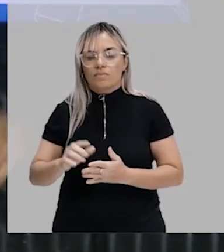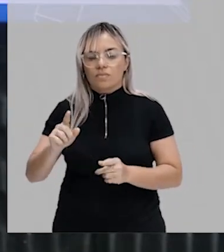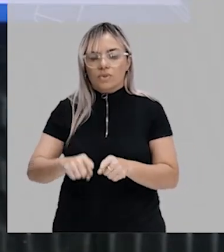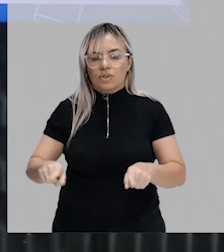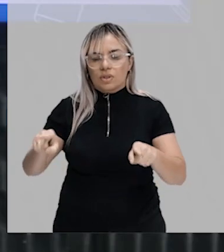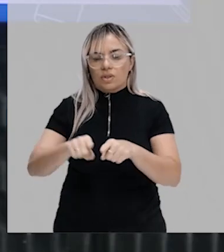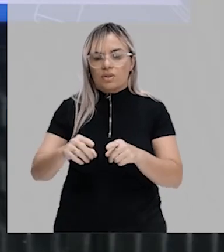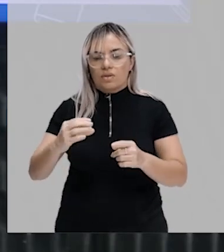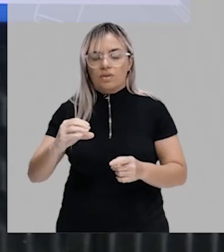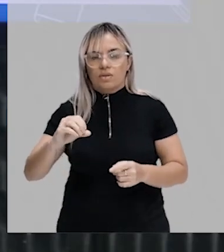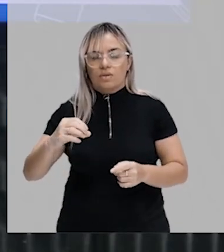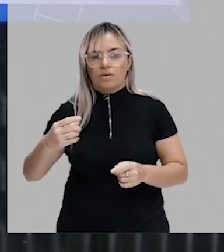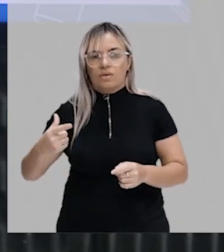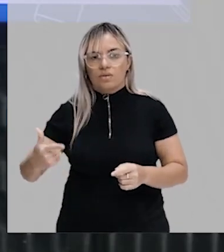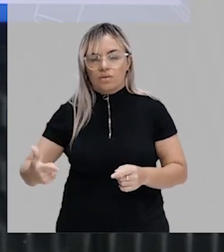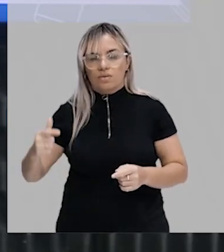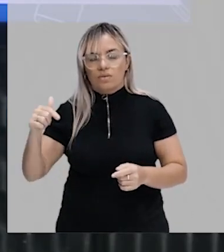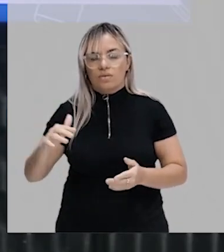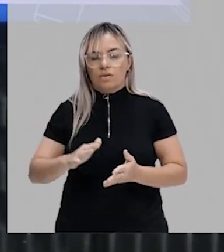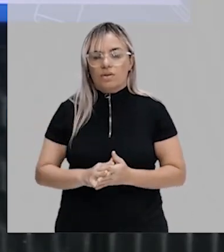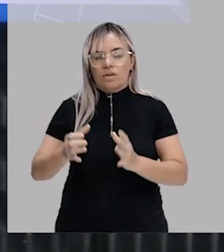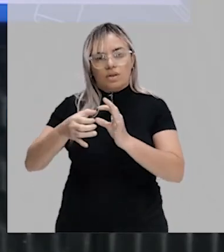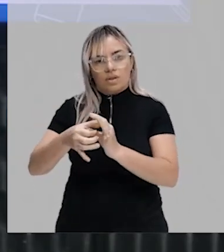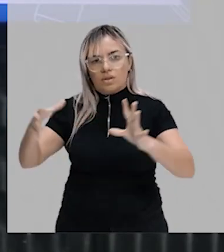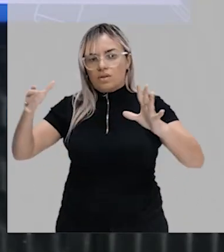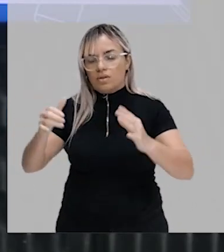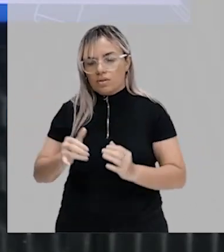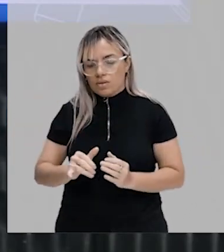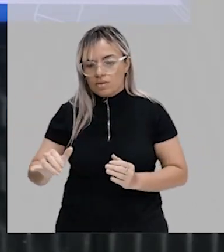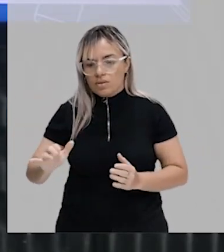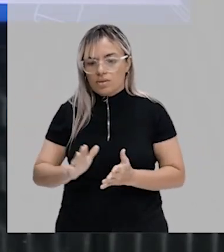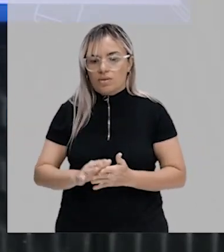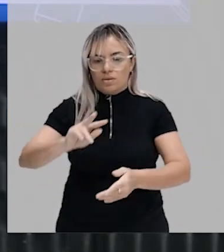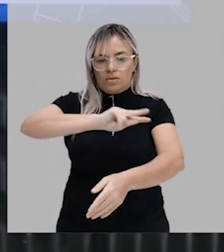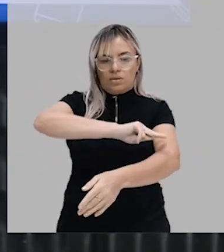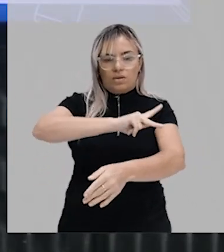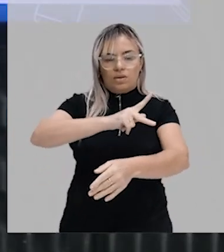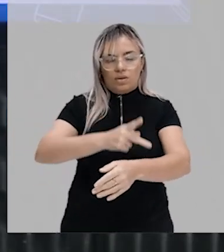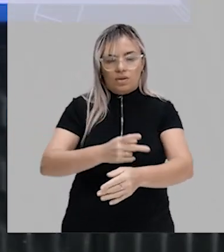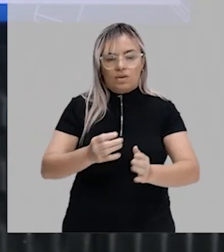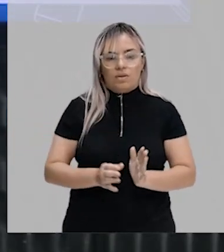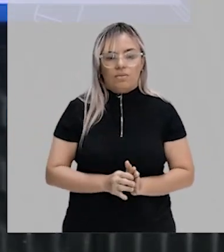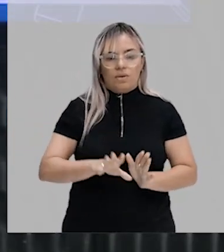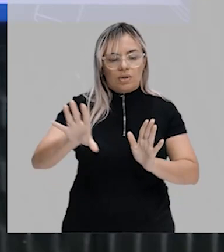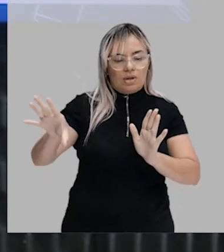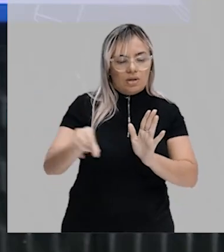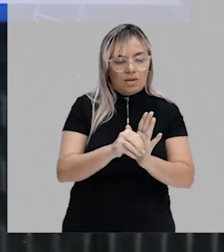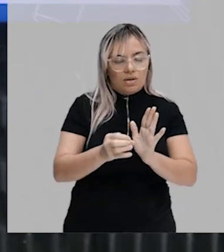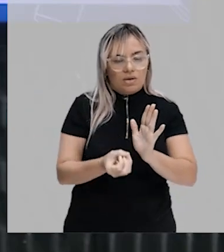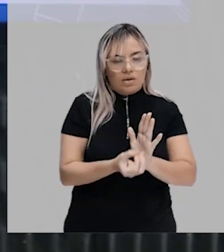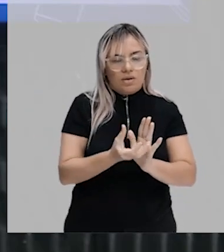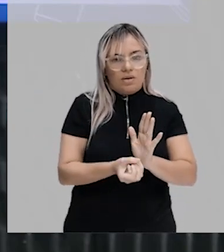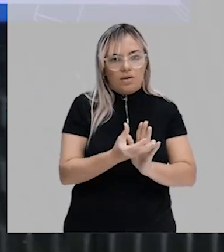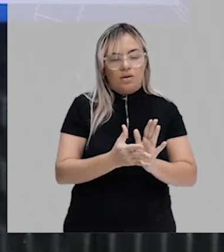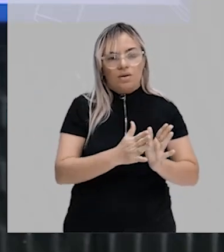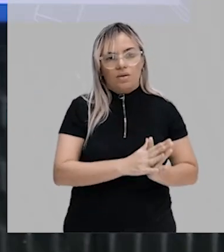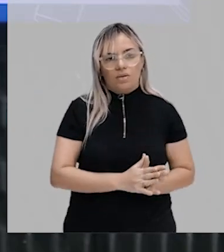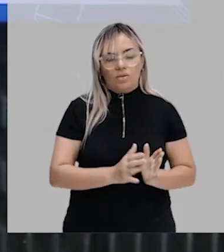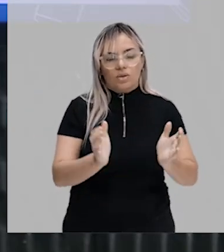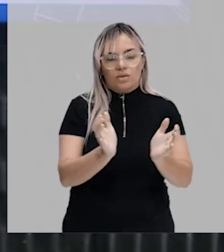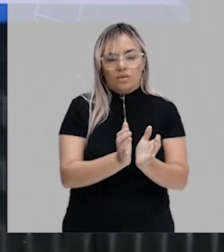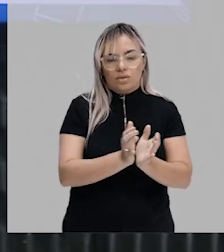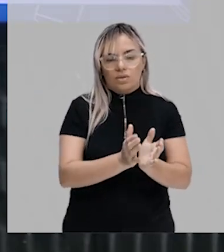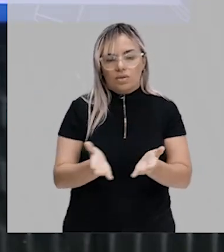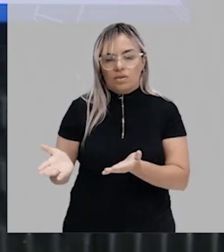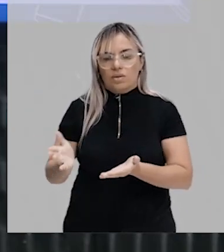energia. Então, essa seria a hipótese heterotrófica. Agora, essa fermentação aqui, pessoal, veja